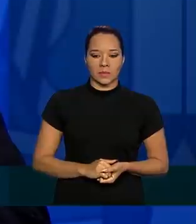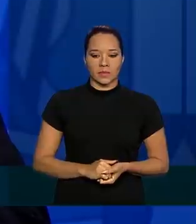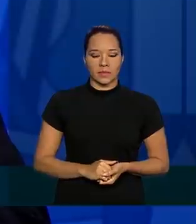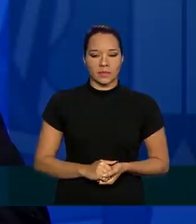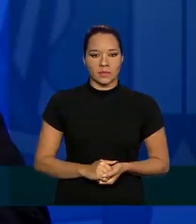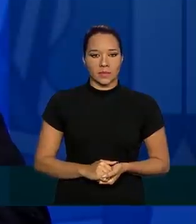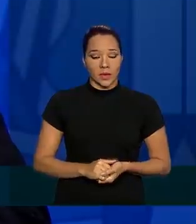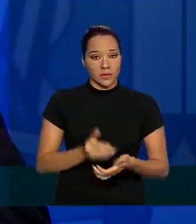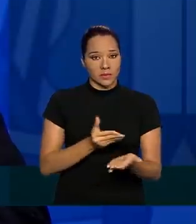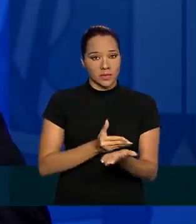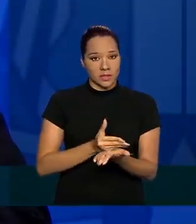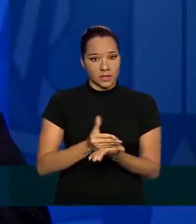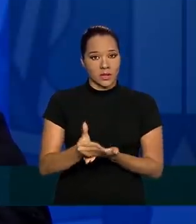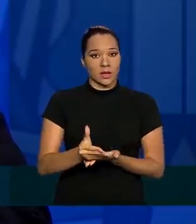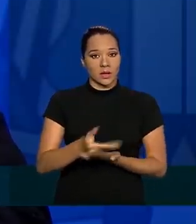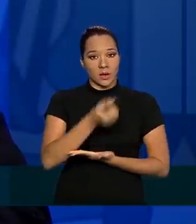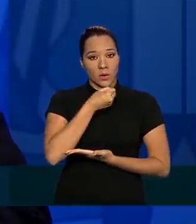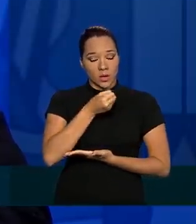todos.